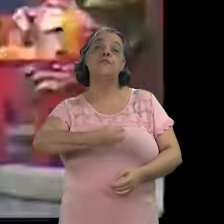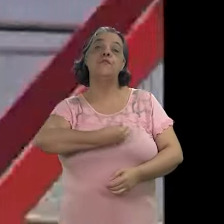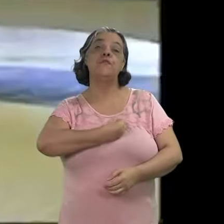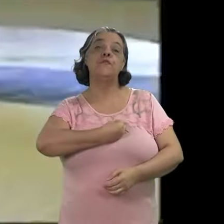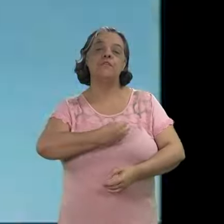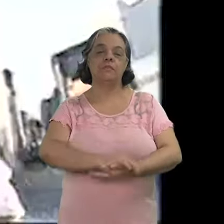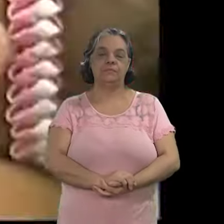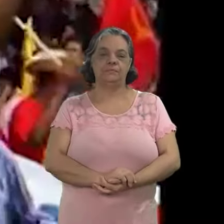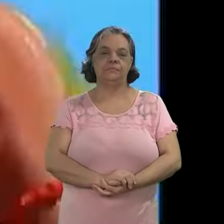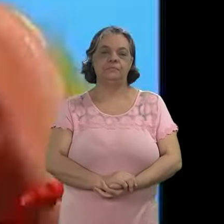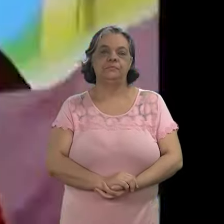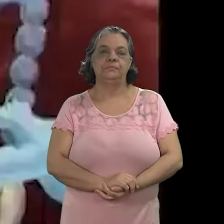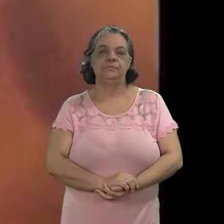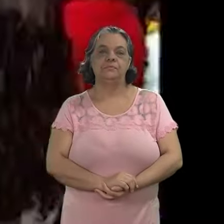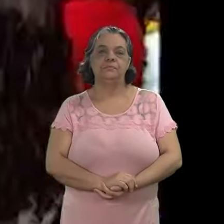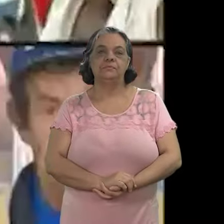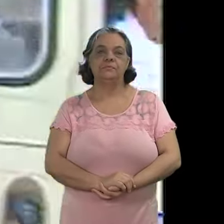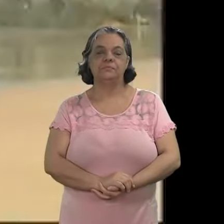TV Viva.